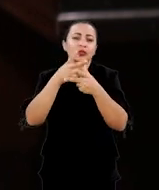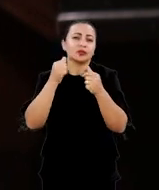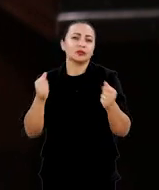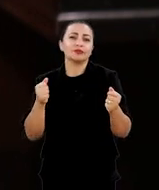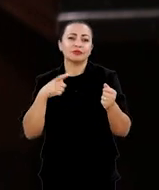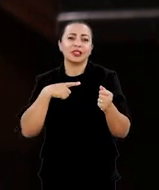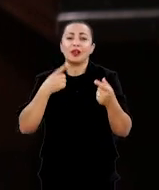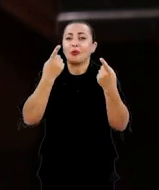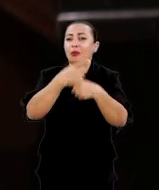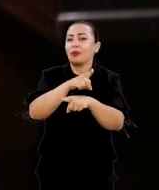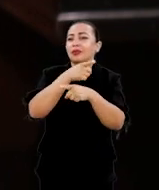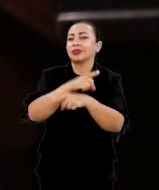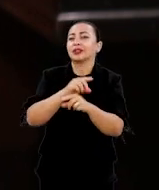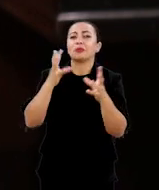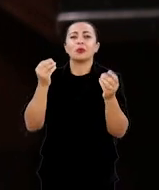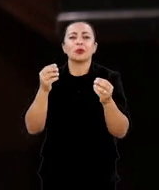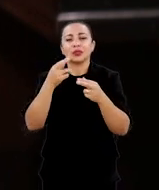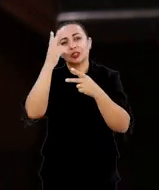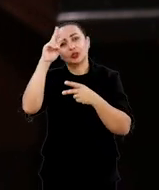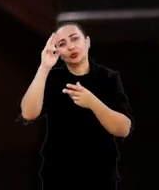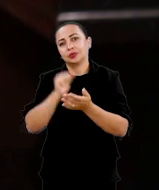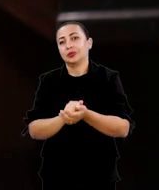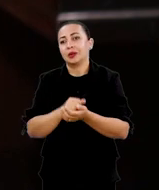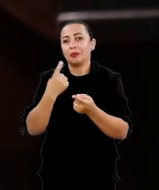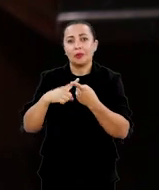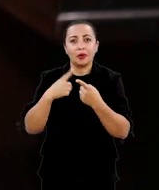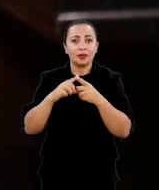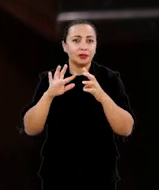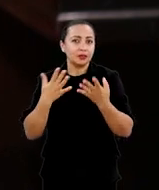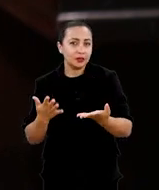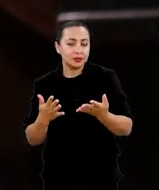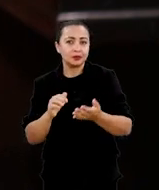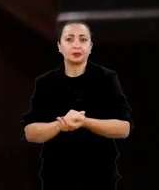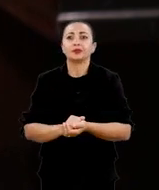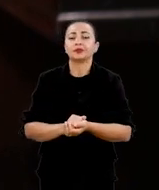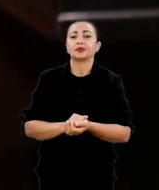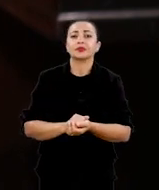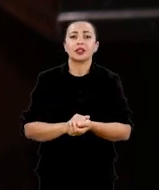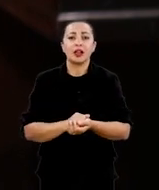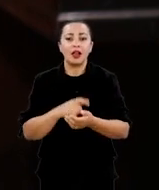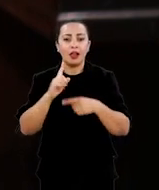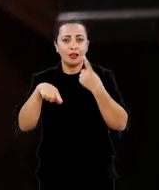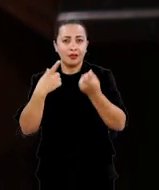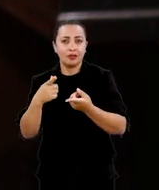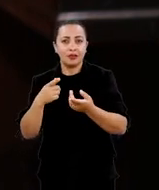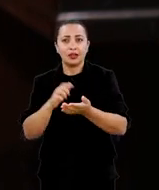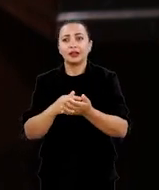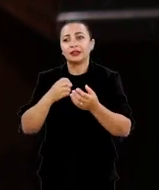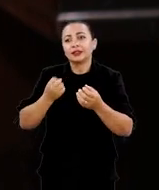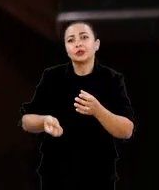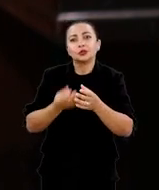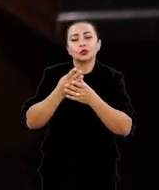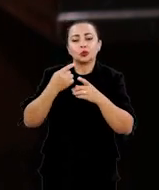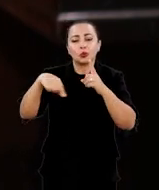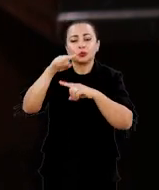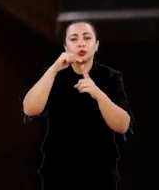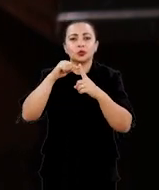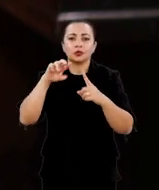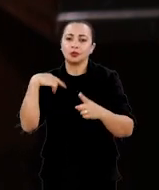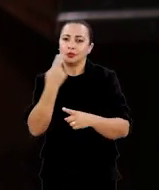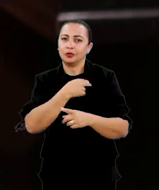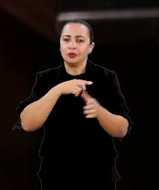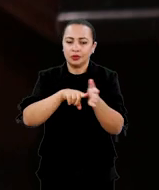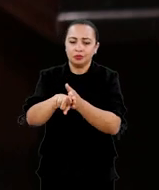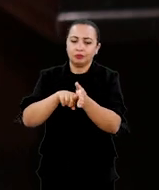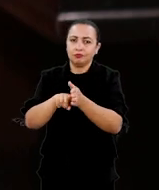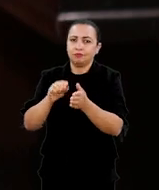muitas controvérsias sobre os dados biográficos de Xisto Bahia. Portanto, daí nasce o objetivo principal